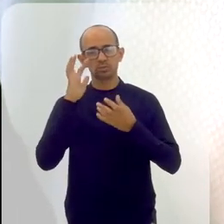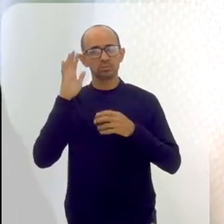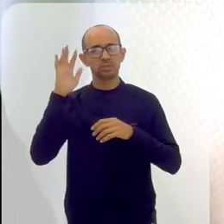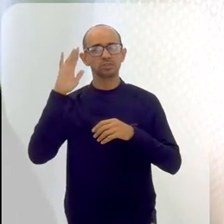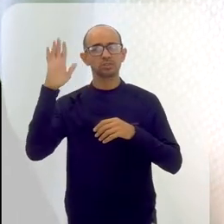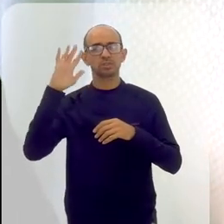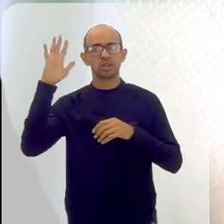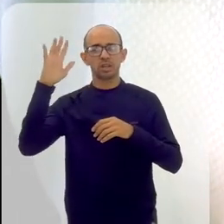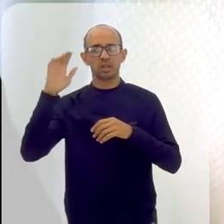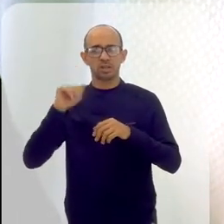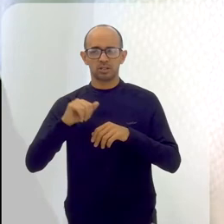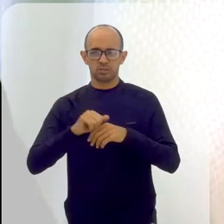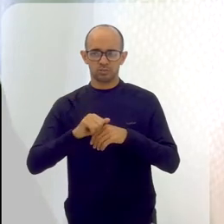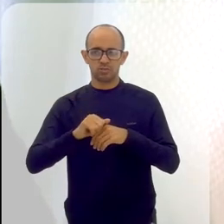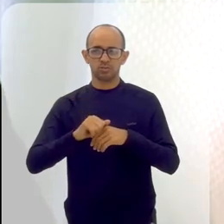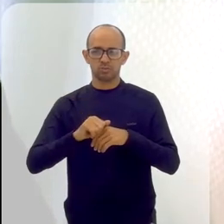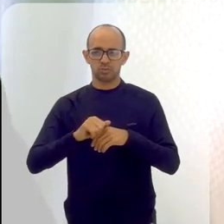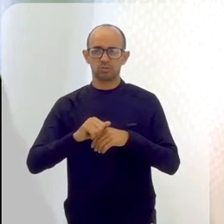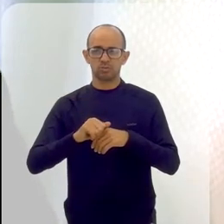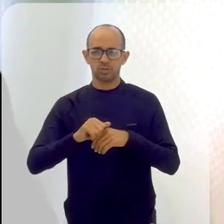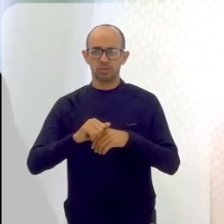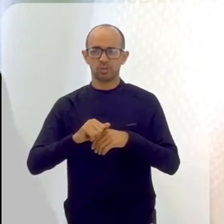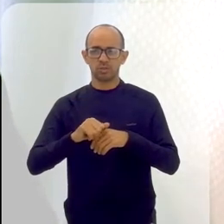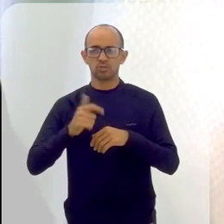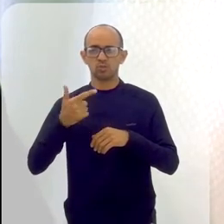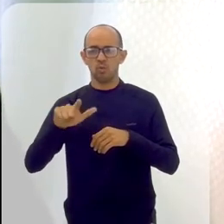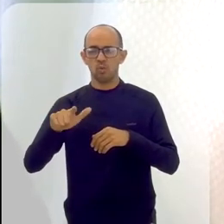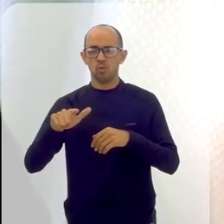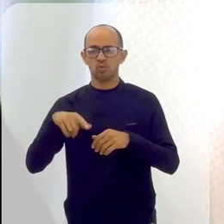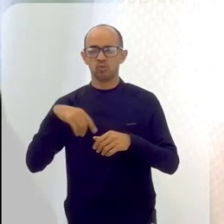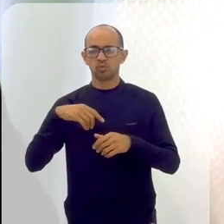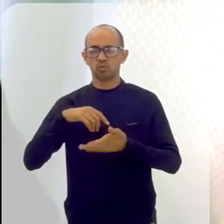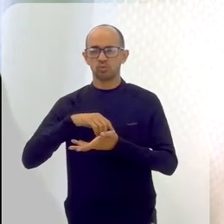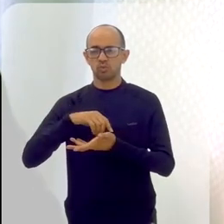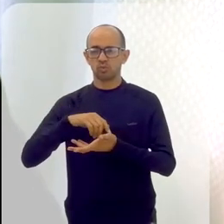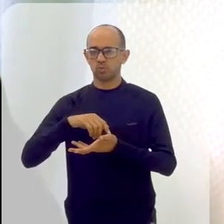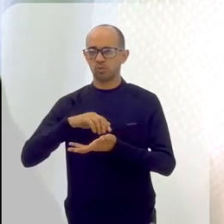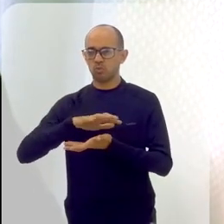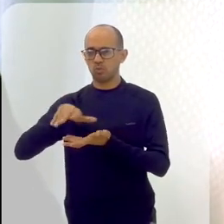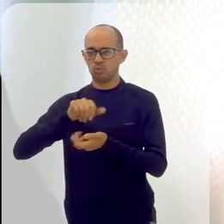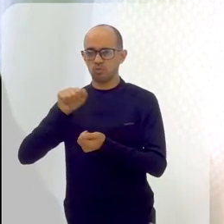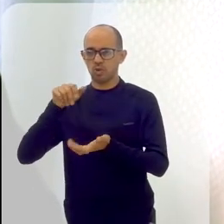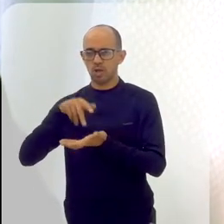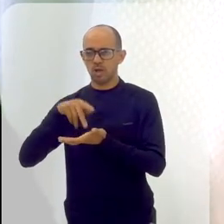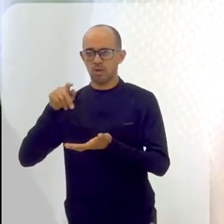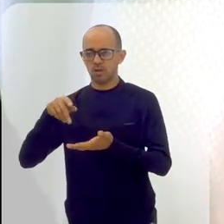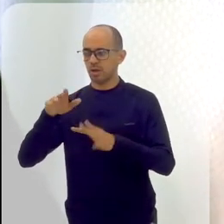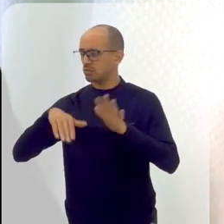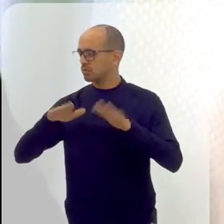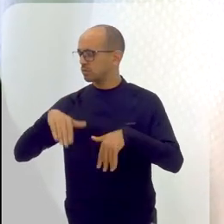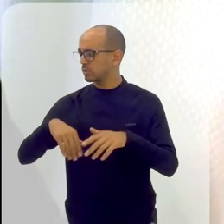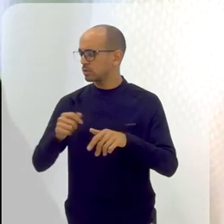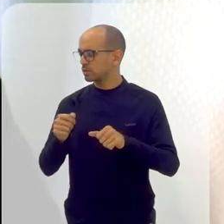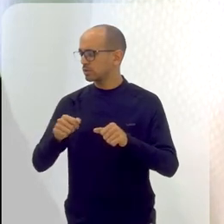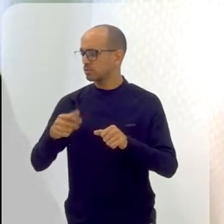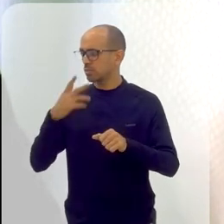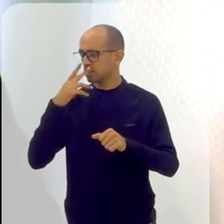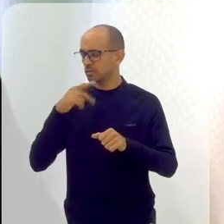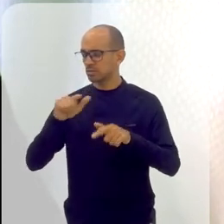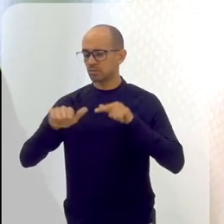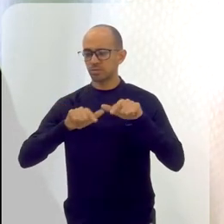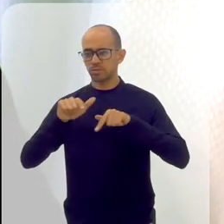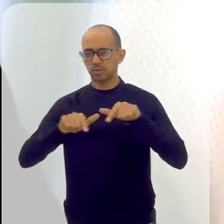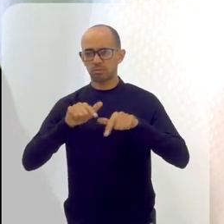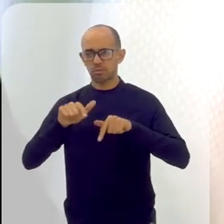A gente tinha que pegar um objeto imaginário ou construir um profissional que estava numa outra realidade. Então, assim, em muitos momentos eu estava muito surpreso que